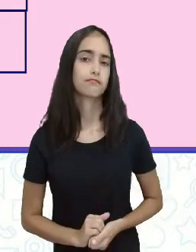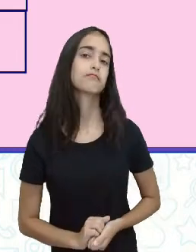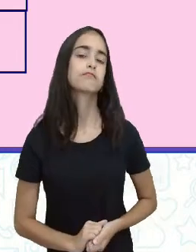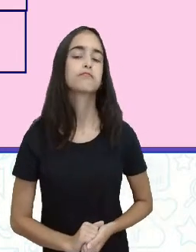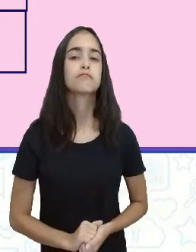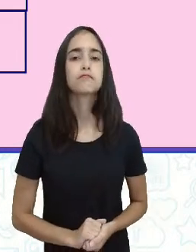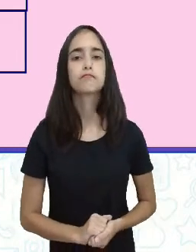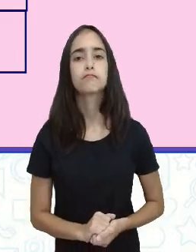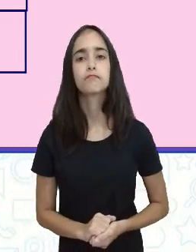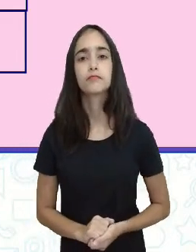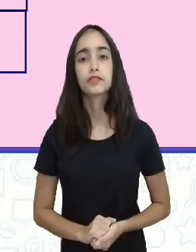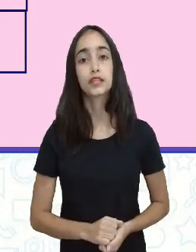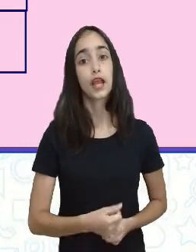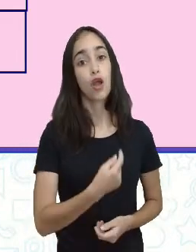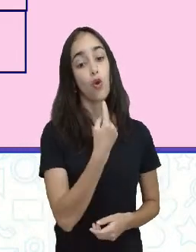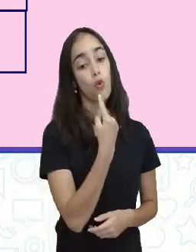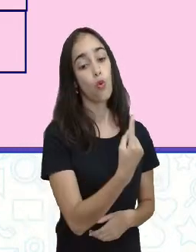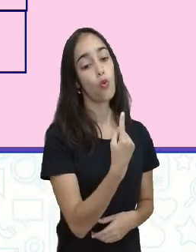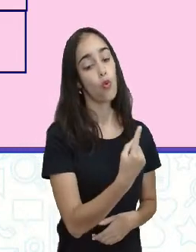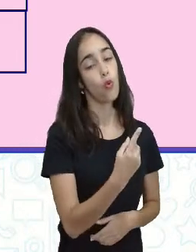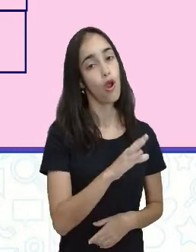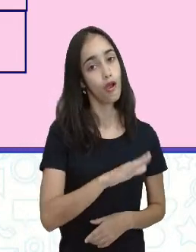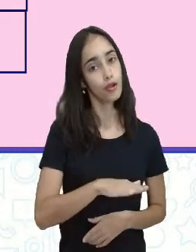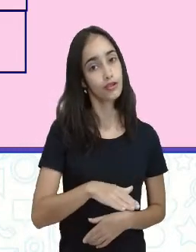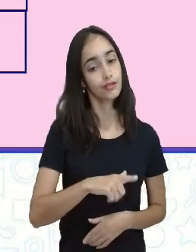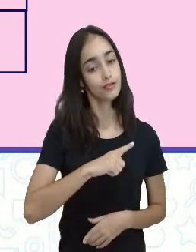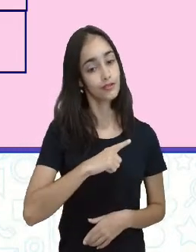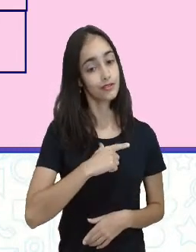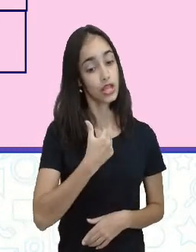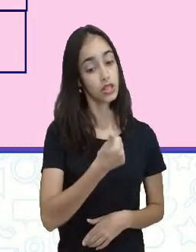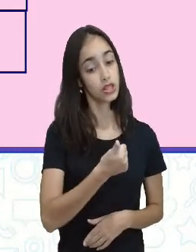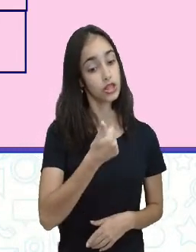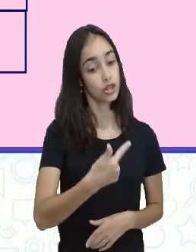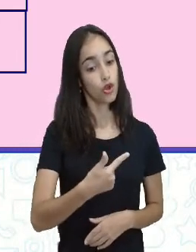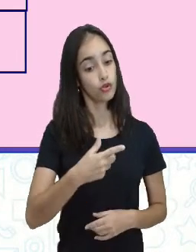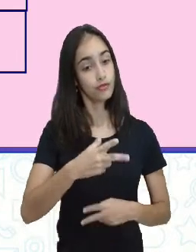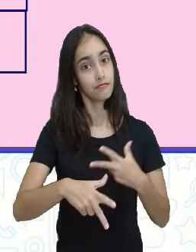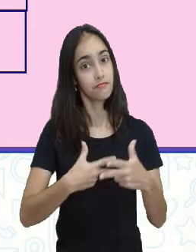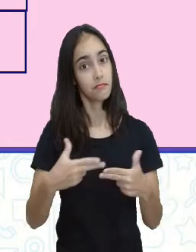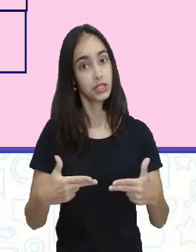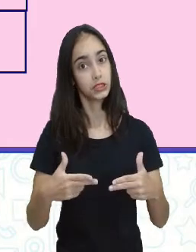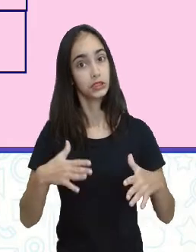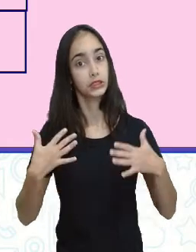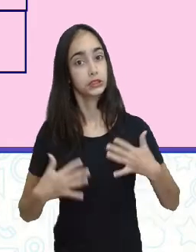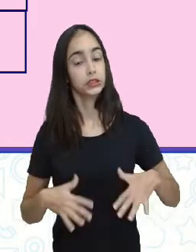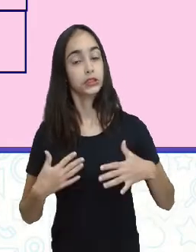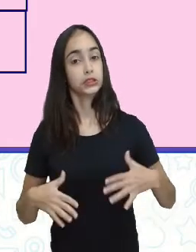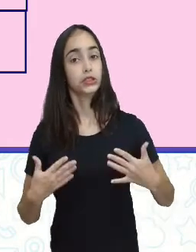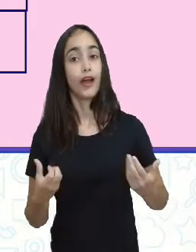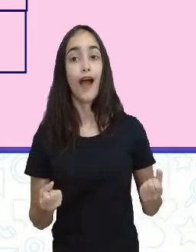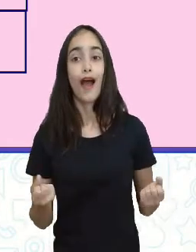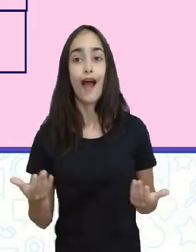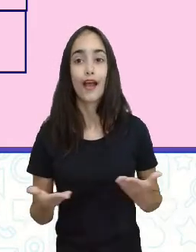ela vai ficar com os doze presentes, certo? Agora, e se eu aumento a quantidade de crianças?